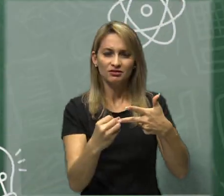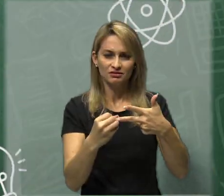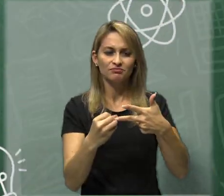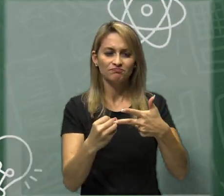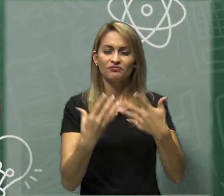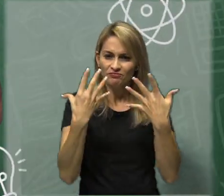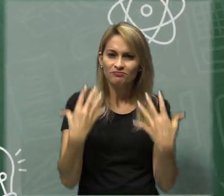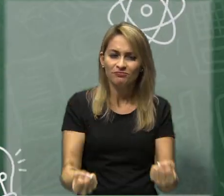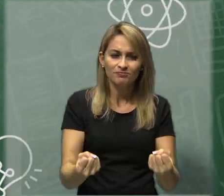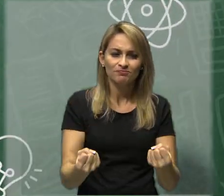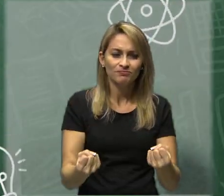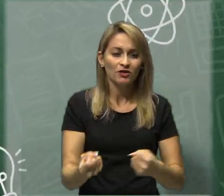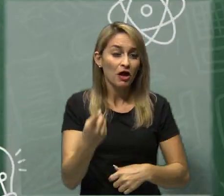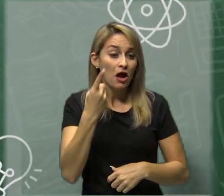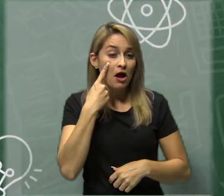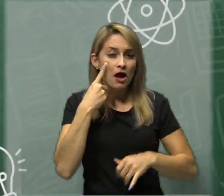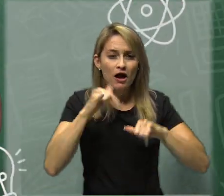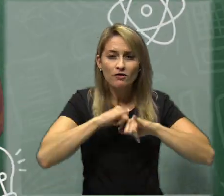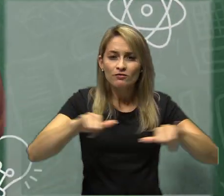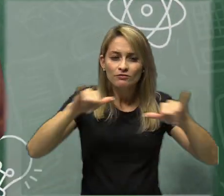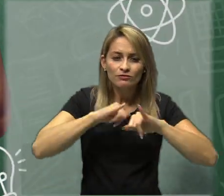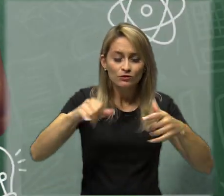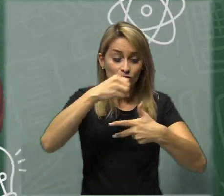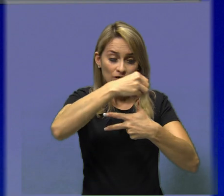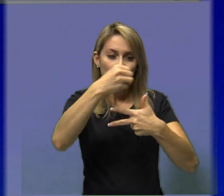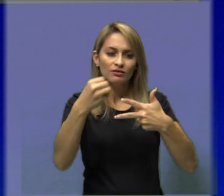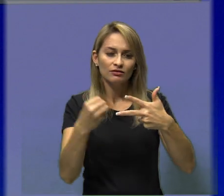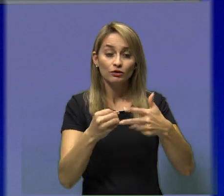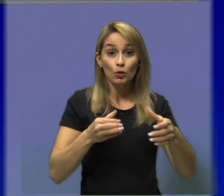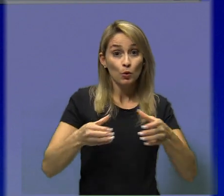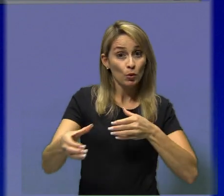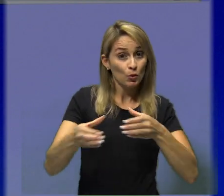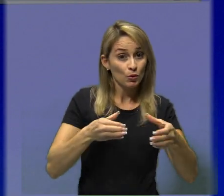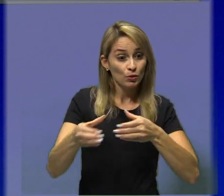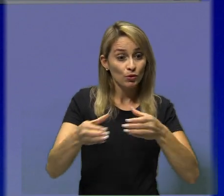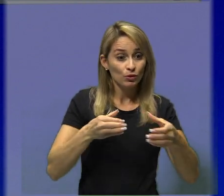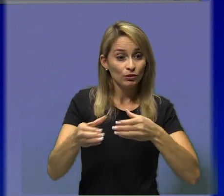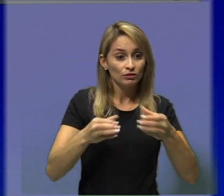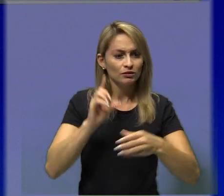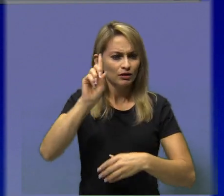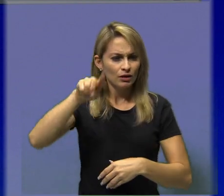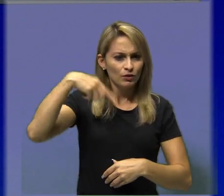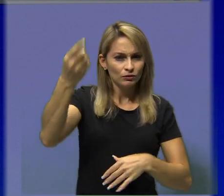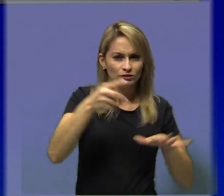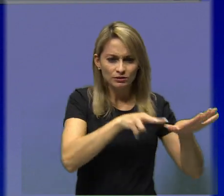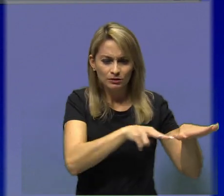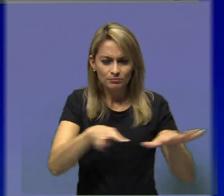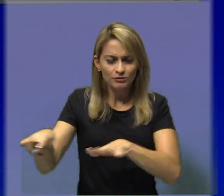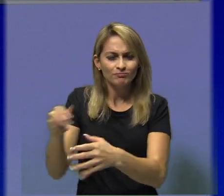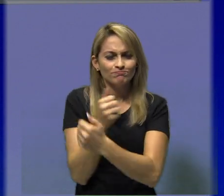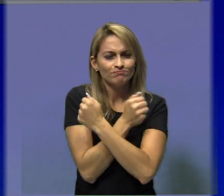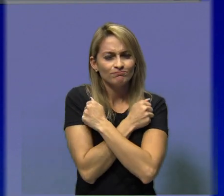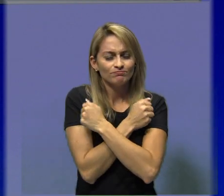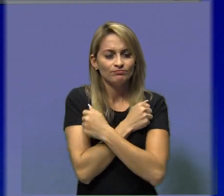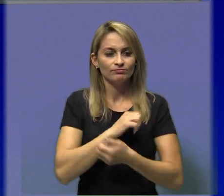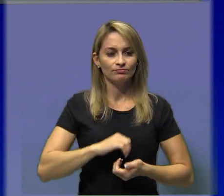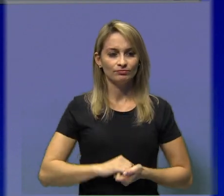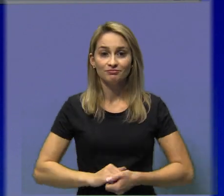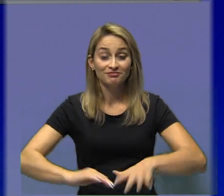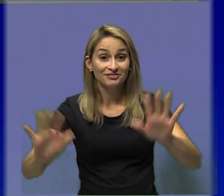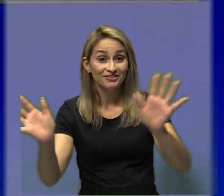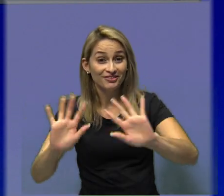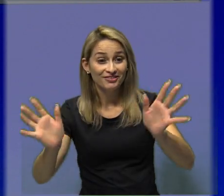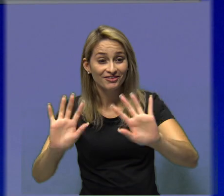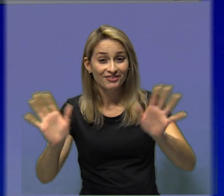Siloade Brito. Até semana que vem. Um forte abraço. Olá, galerinha do bem. Estamos de volta com as aulas do